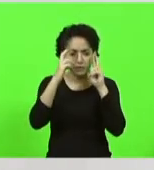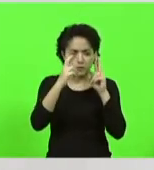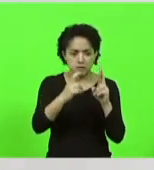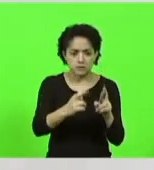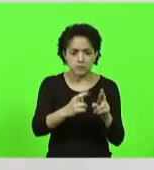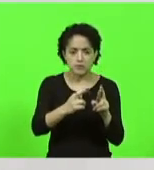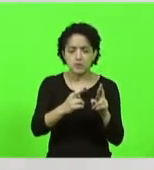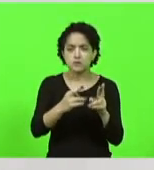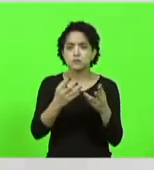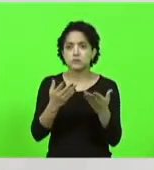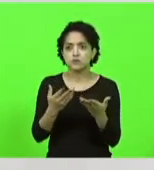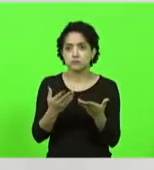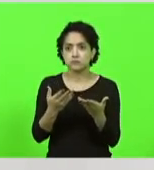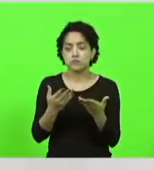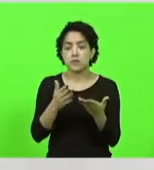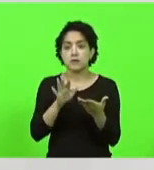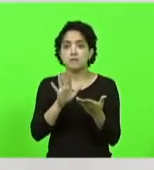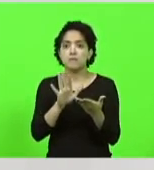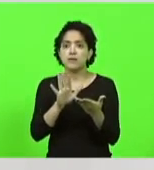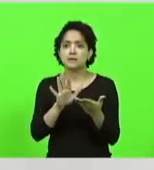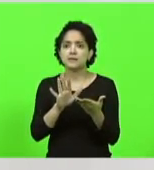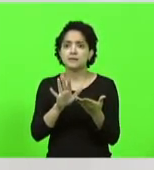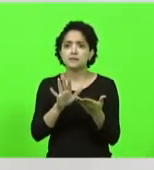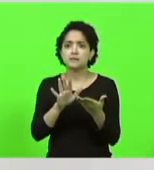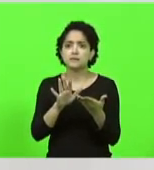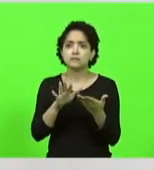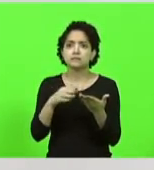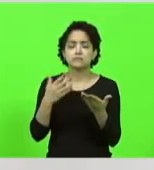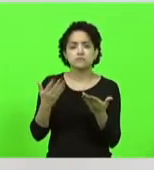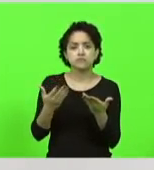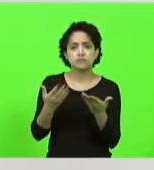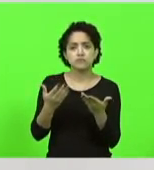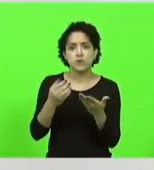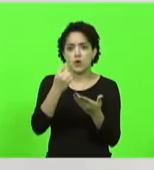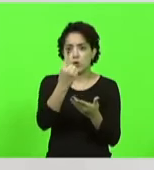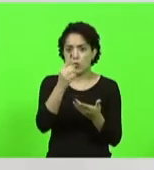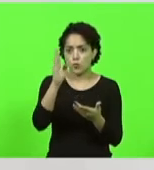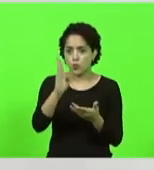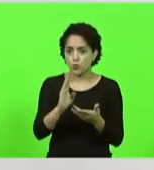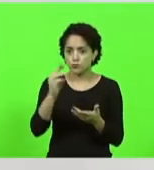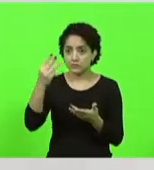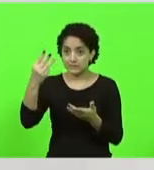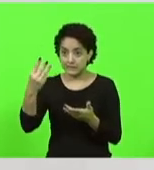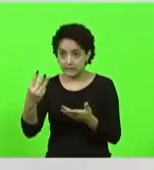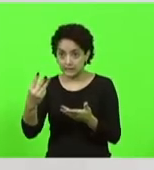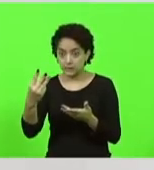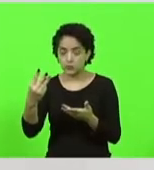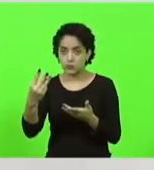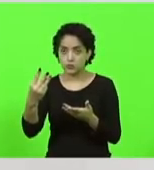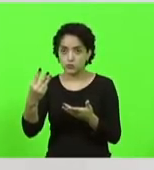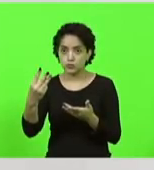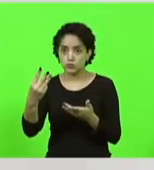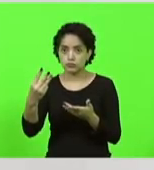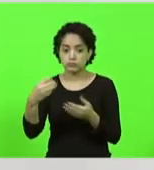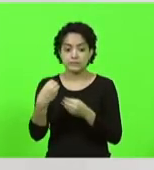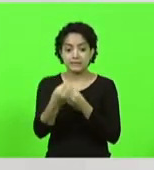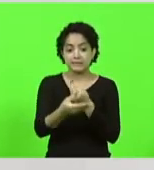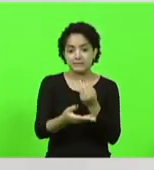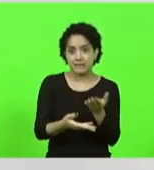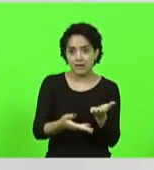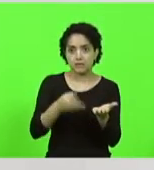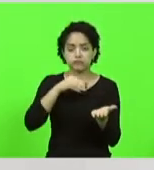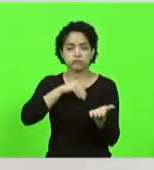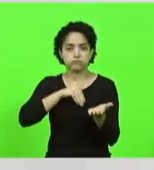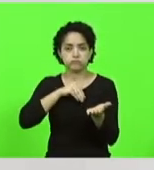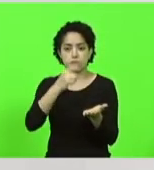negócio de poder dar até um terço de abono um terço do salário de